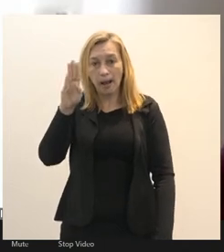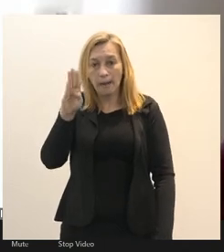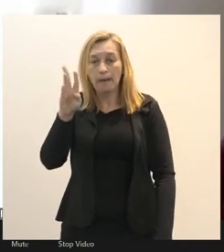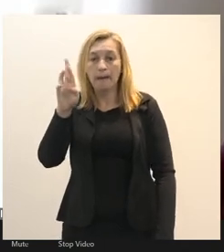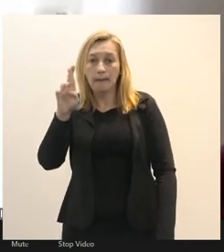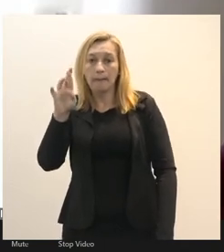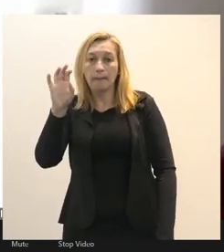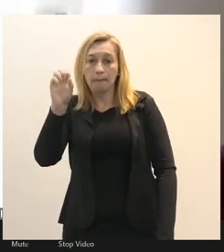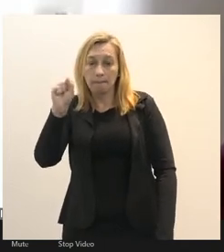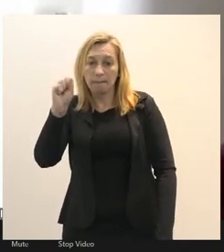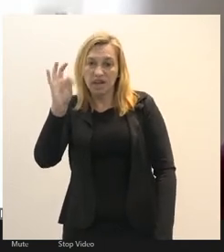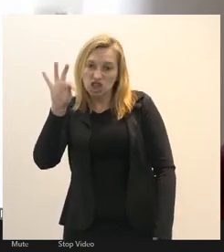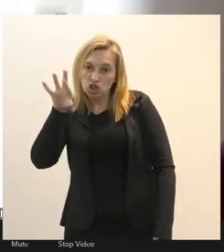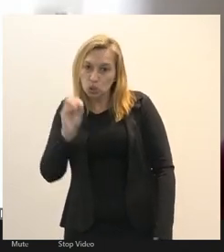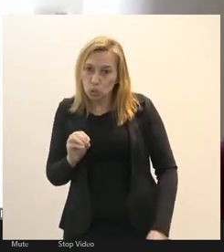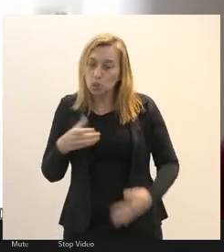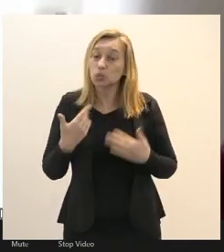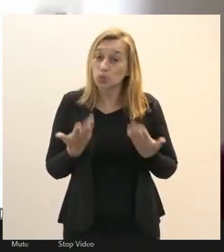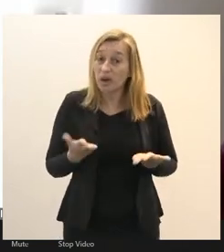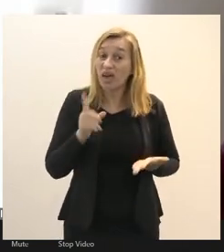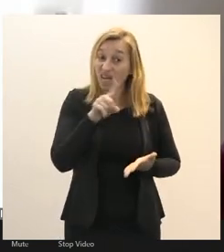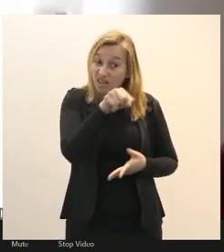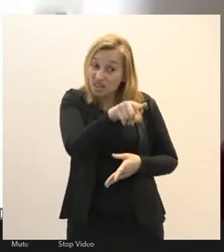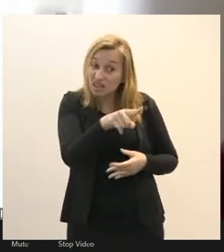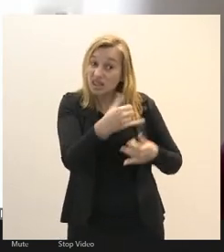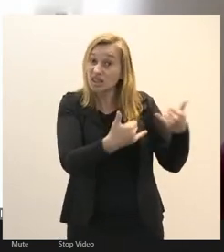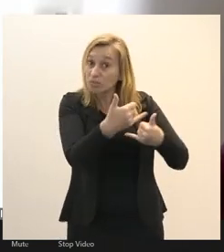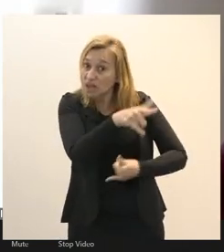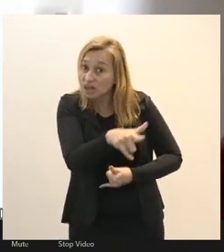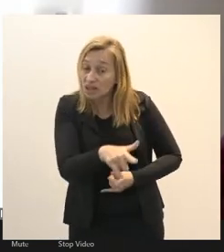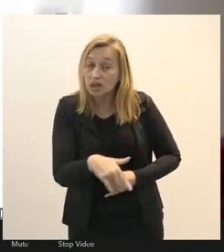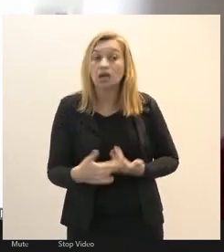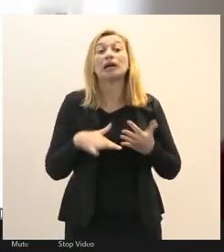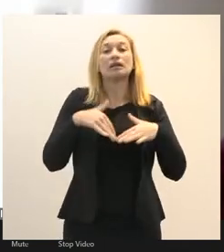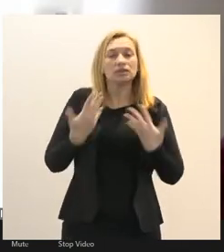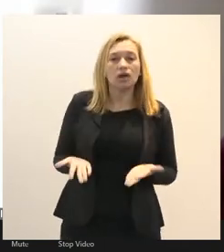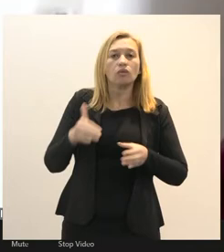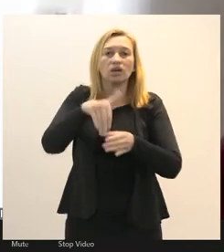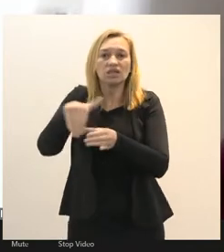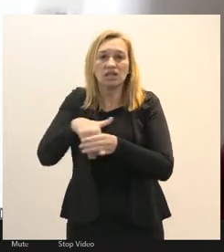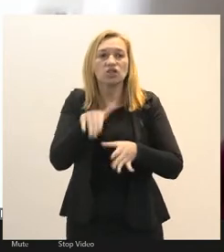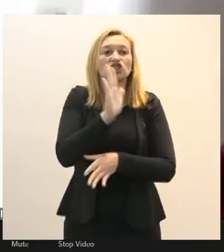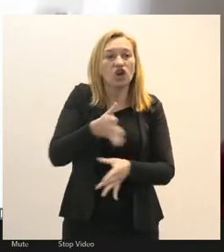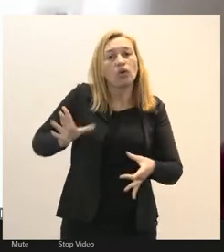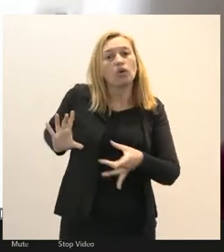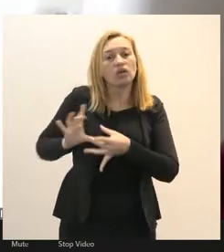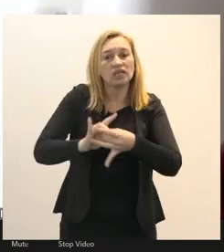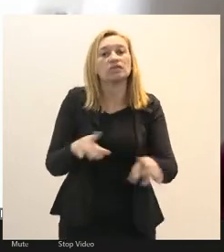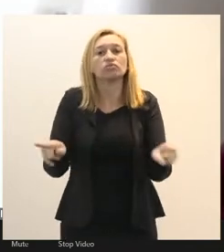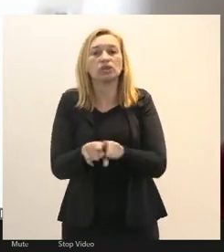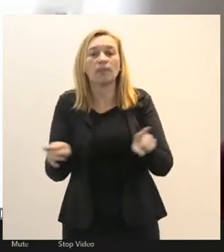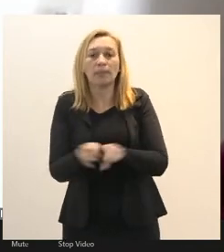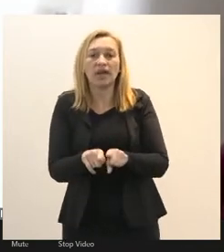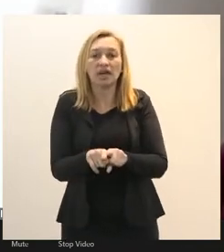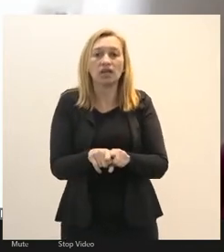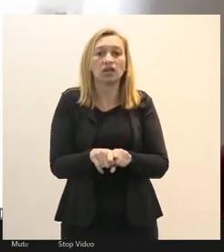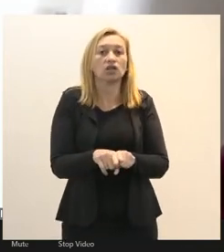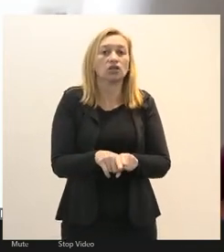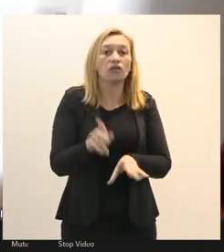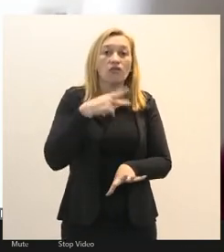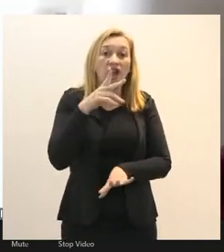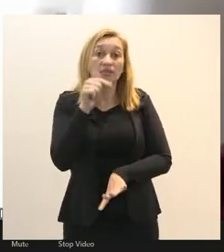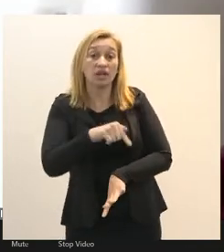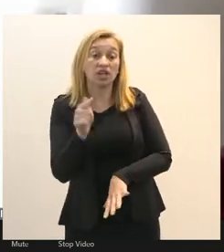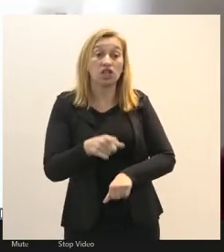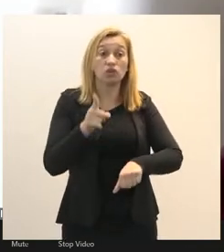cabides de emprego é isso que está em jogo então para as eleições há uma conexão também a gente está falando aqui um